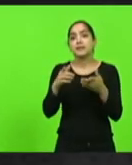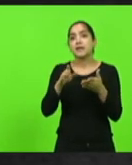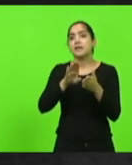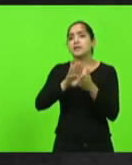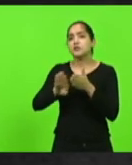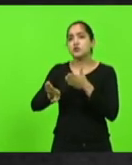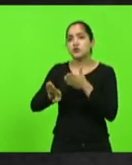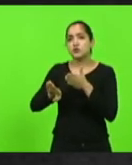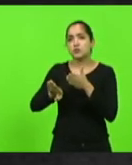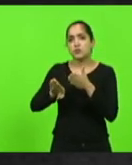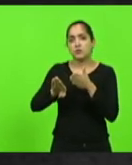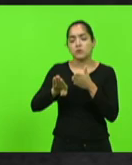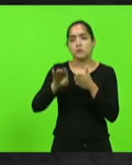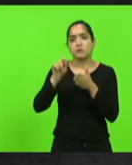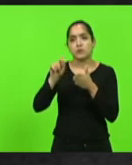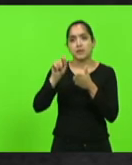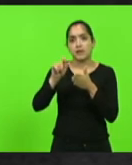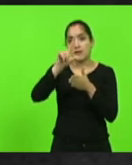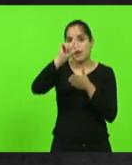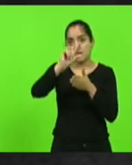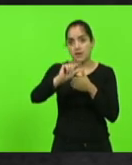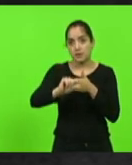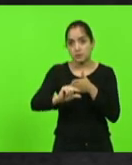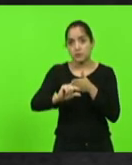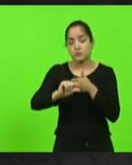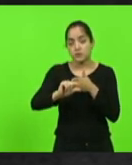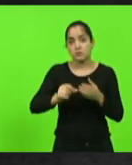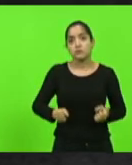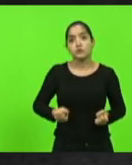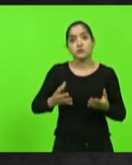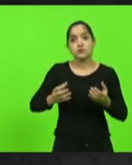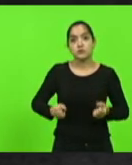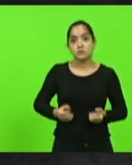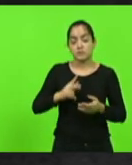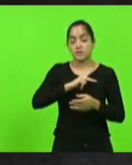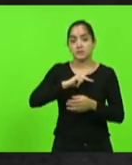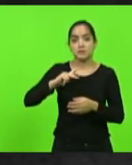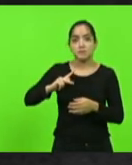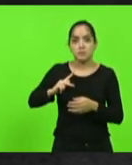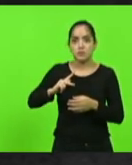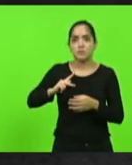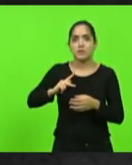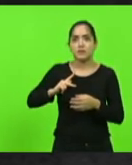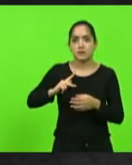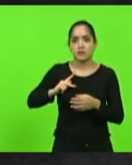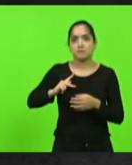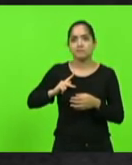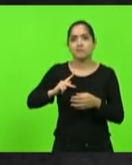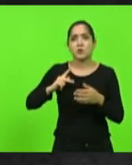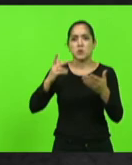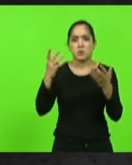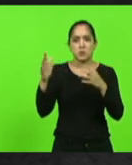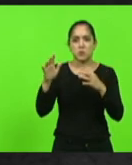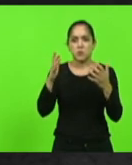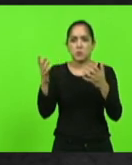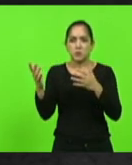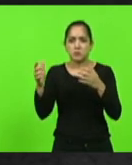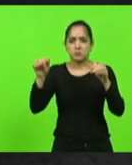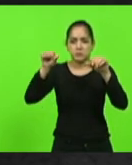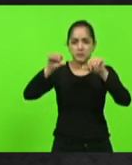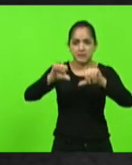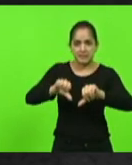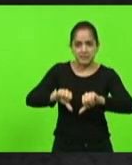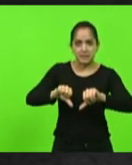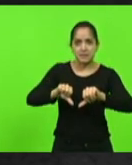dos poucos gatilhos de redução de despesa pública quando, em casos de calamidade, de crise, que era a